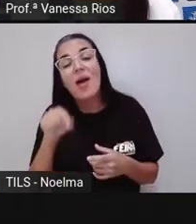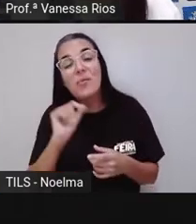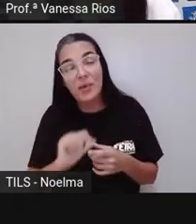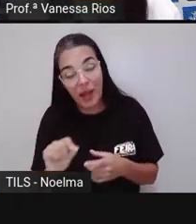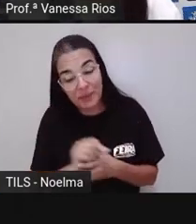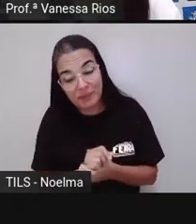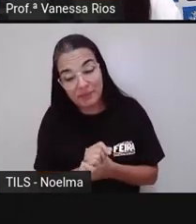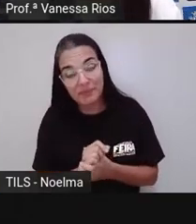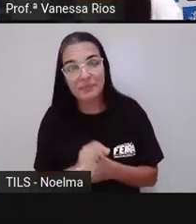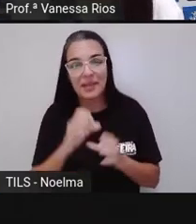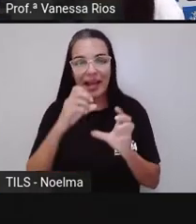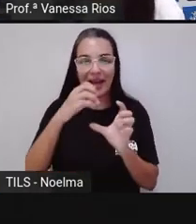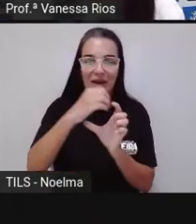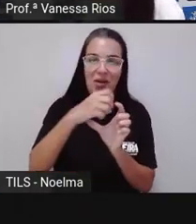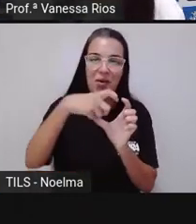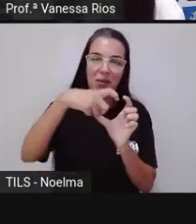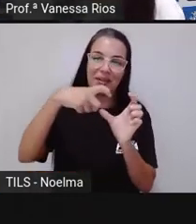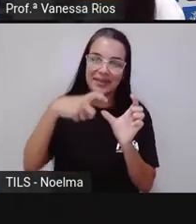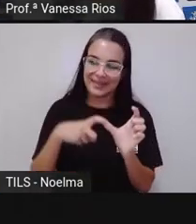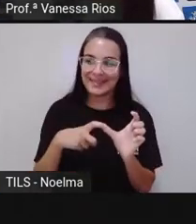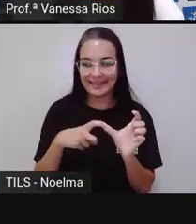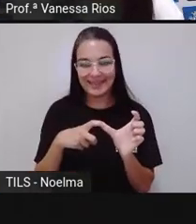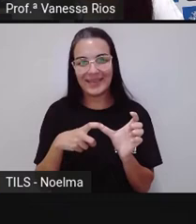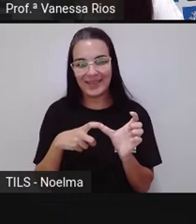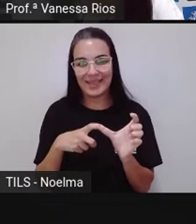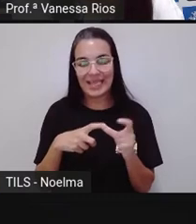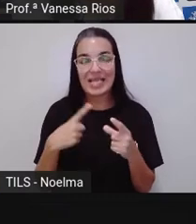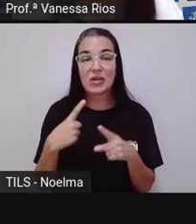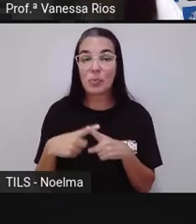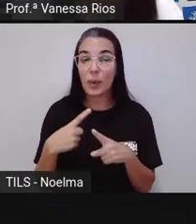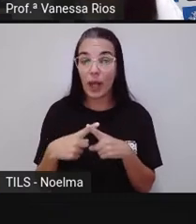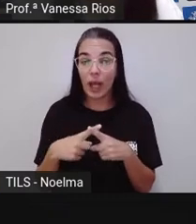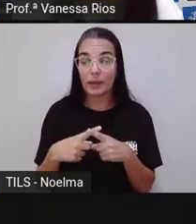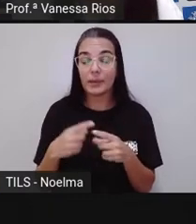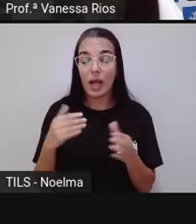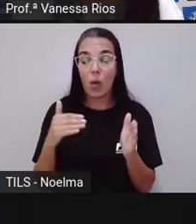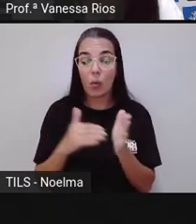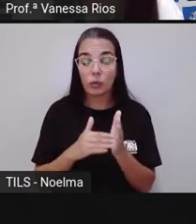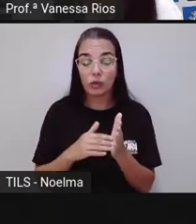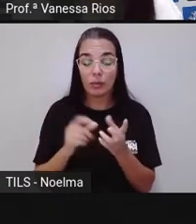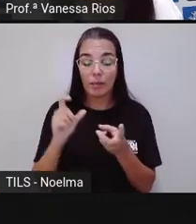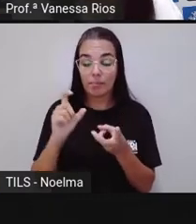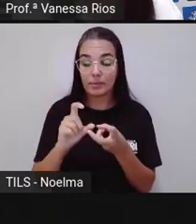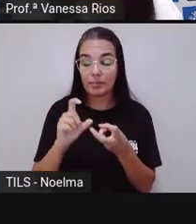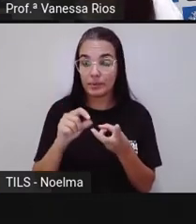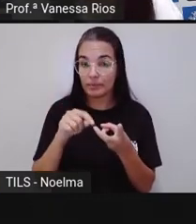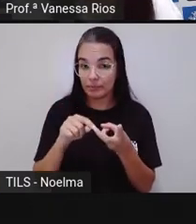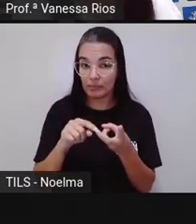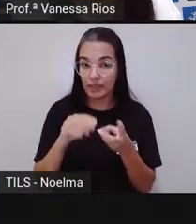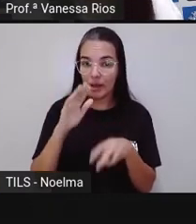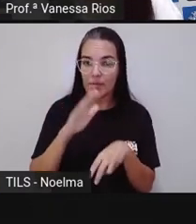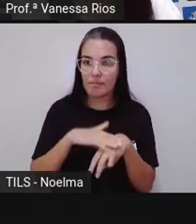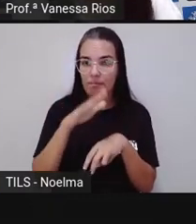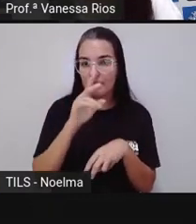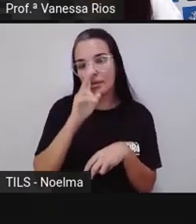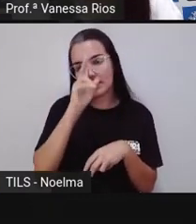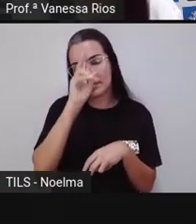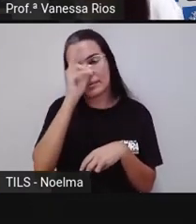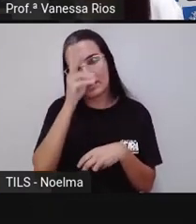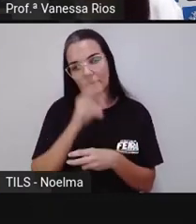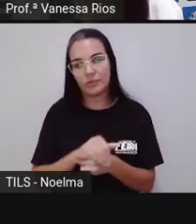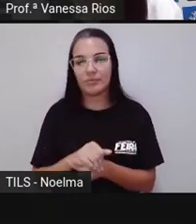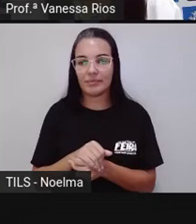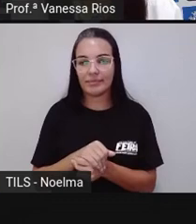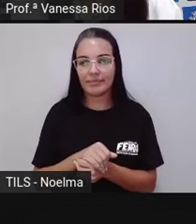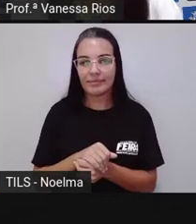já pacifica aí café como uma oxítona, porque tem aí a sílaba tônica localizada na última sílaba.